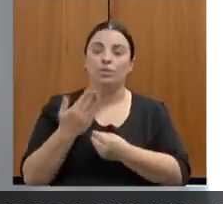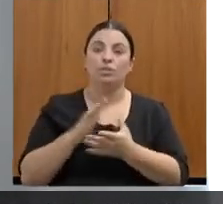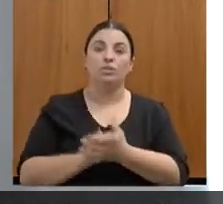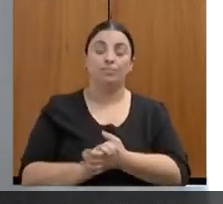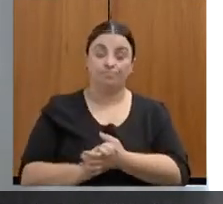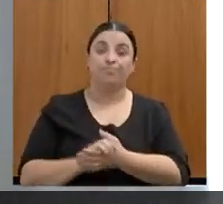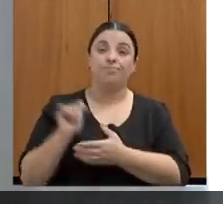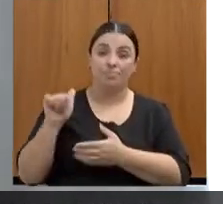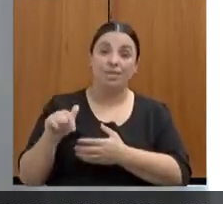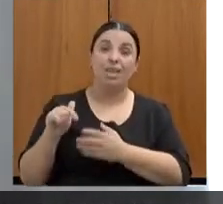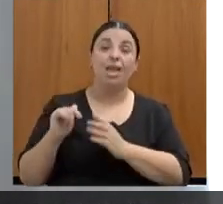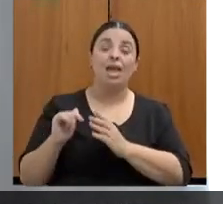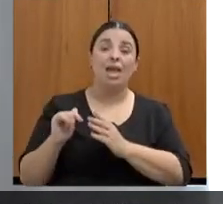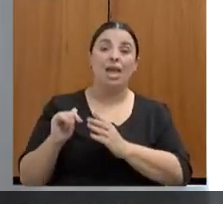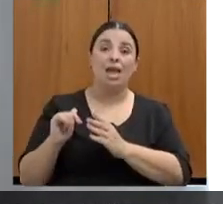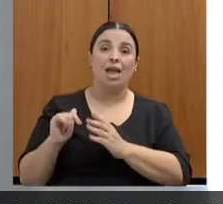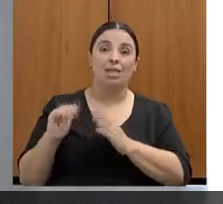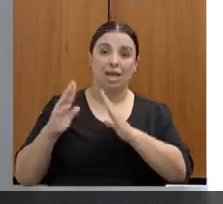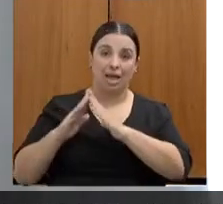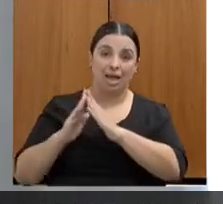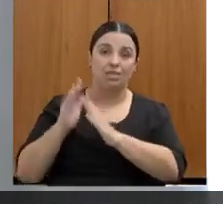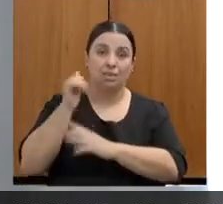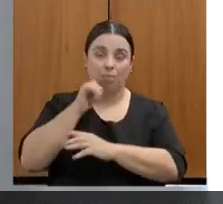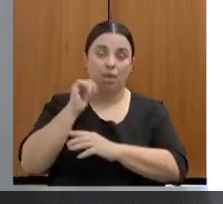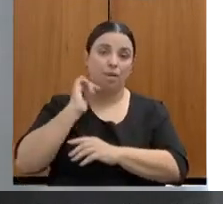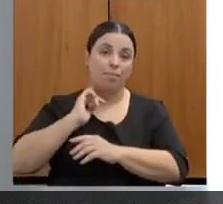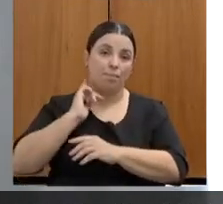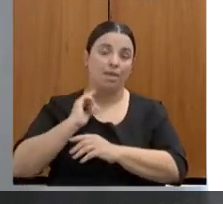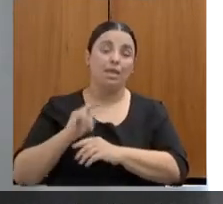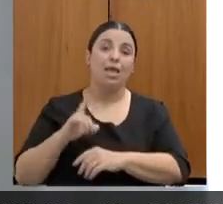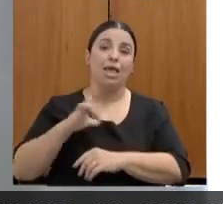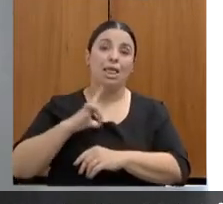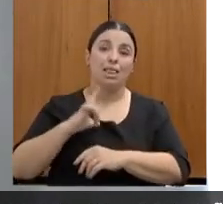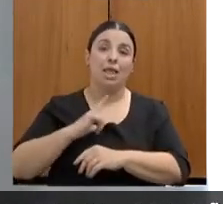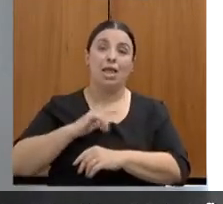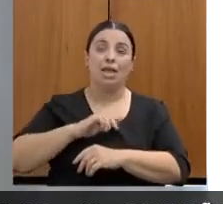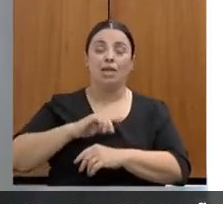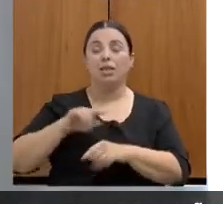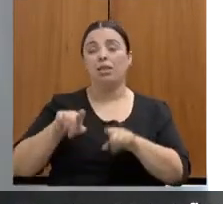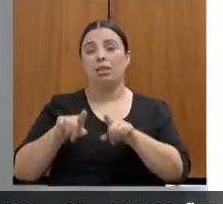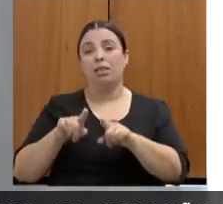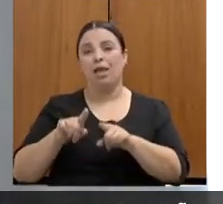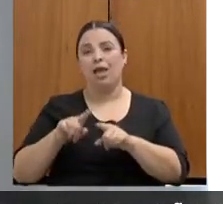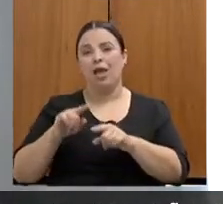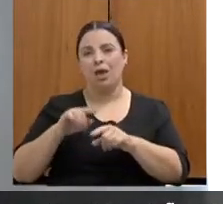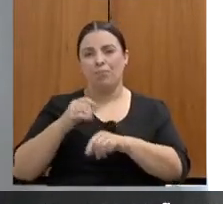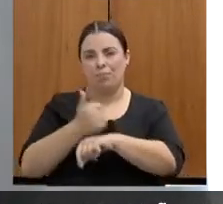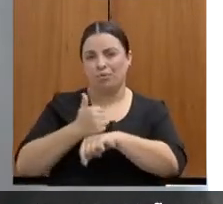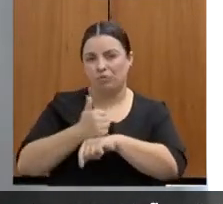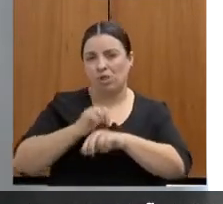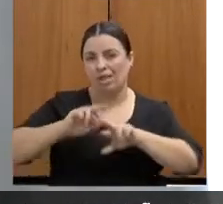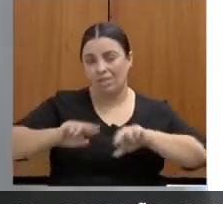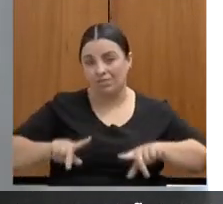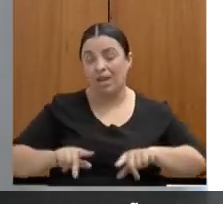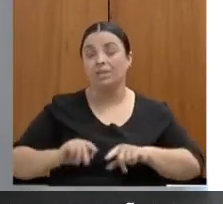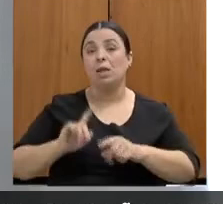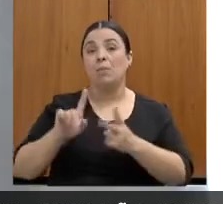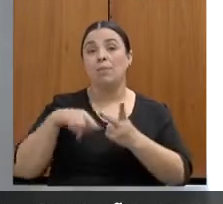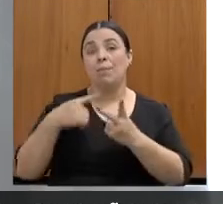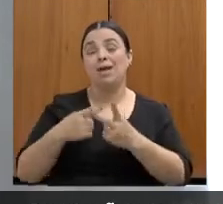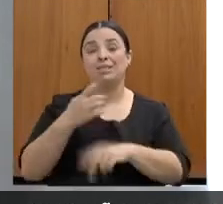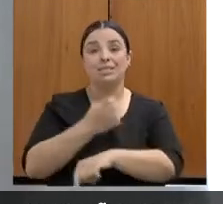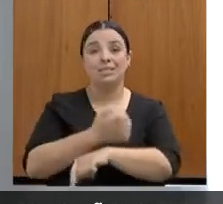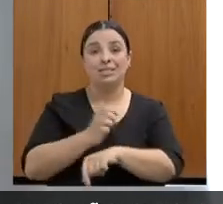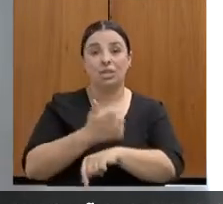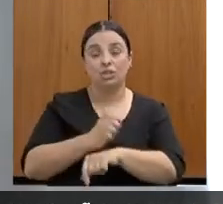contar com essa equipe multidisciplinar, com investigadores com formato de psicologia, temos estagiários de faculdades parceiras que